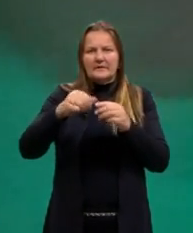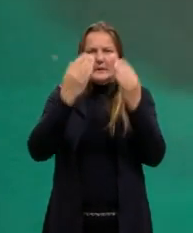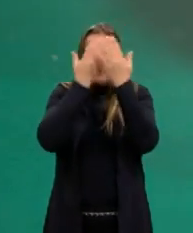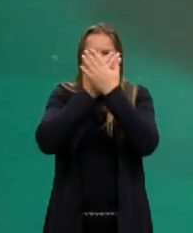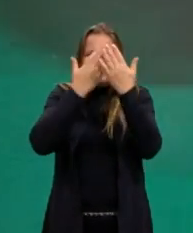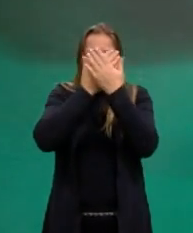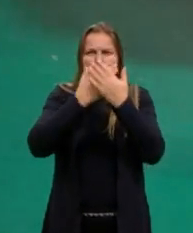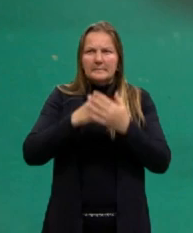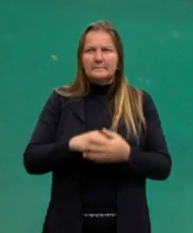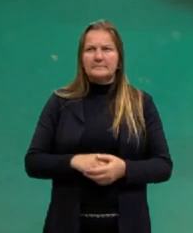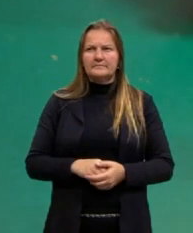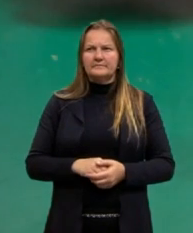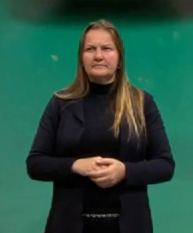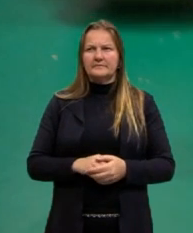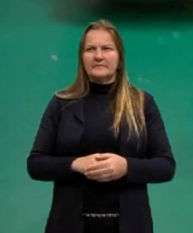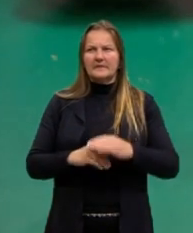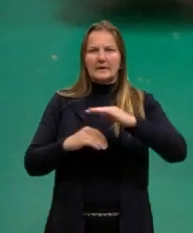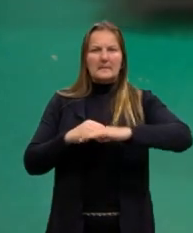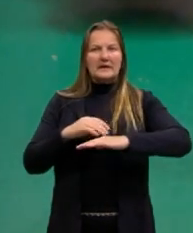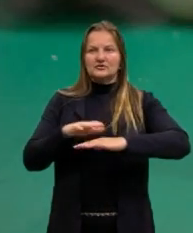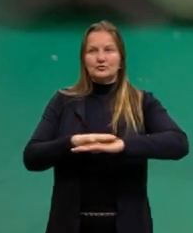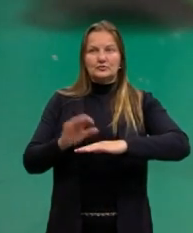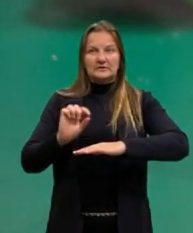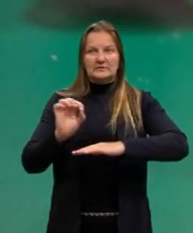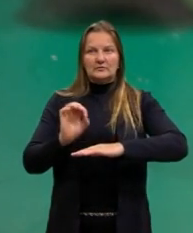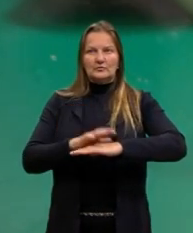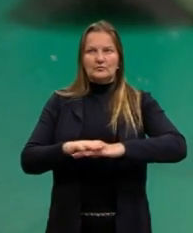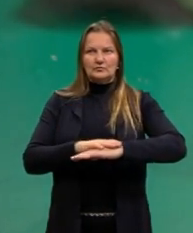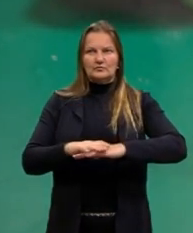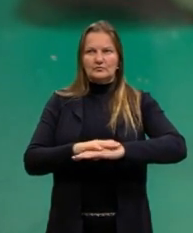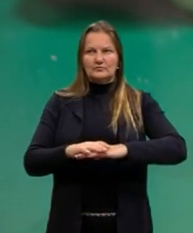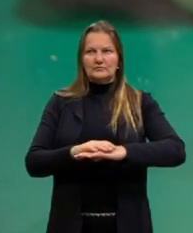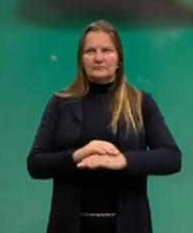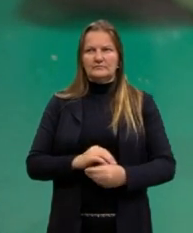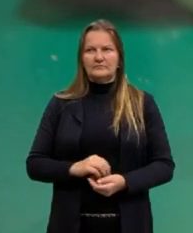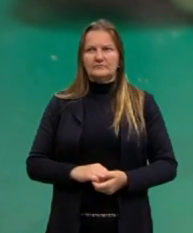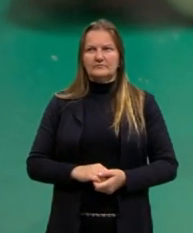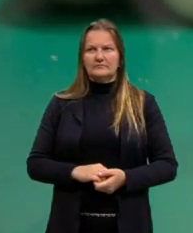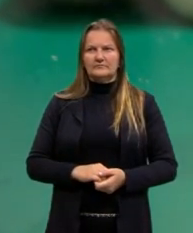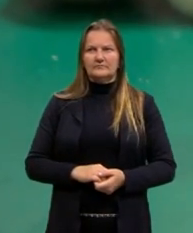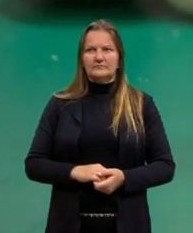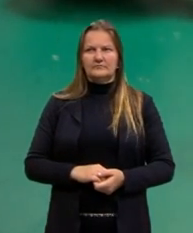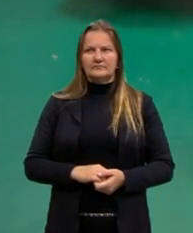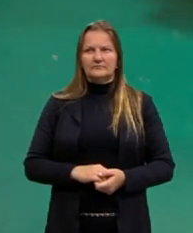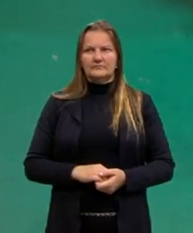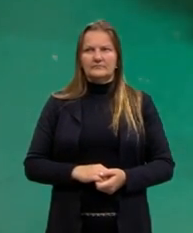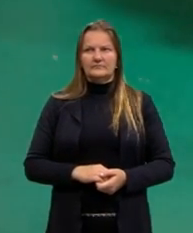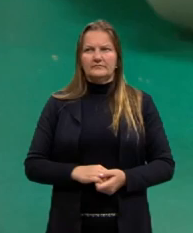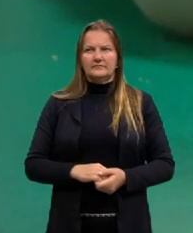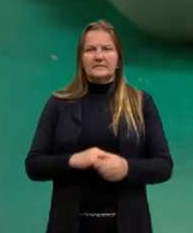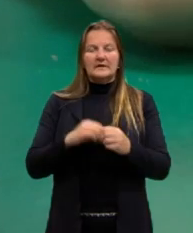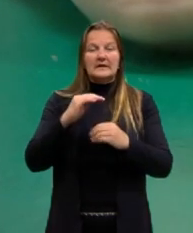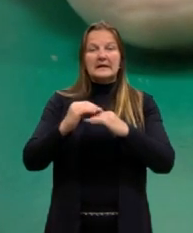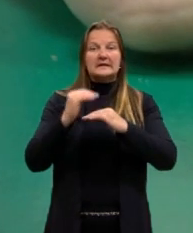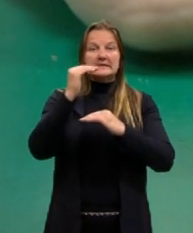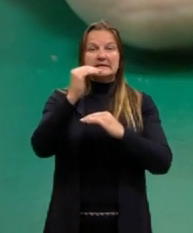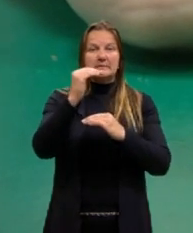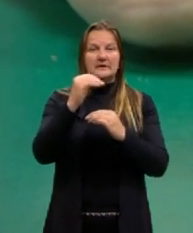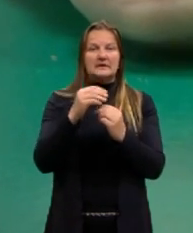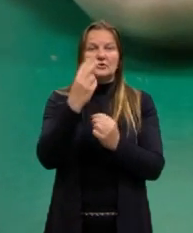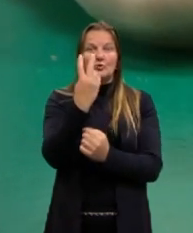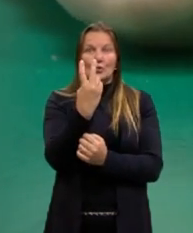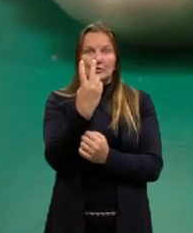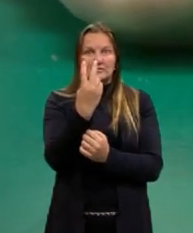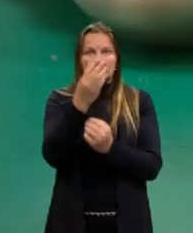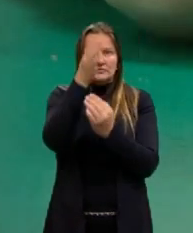somente essa parte superior, tá? A parte de baixo tem somente uma fenda, tem somente um buraquinho. Na parte de cima, a gente